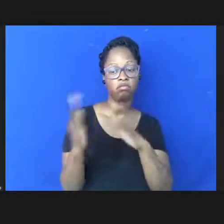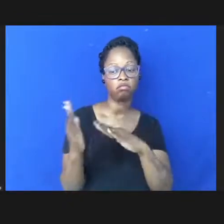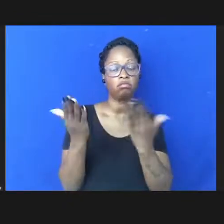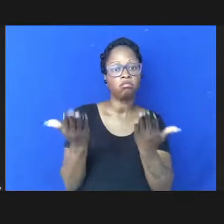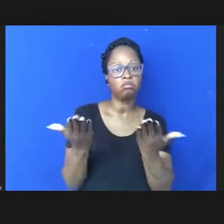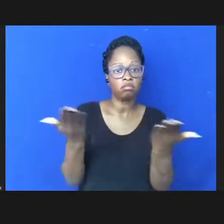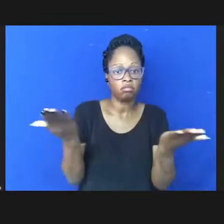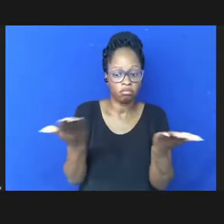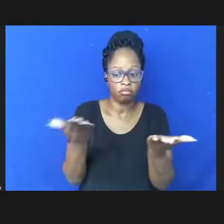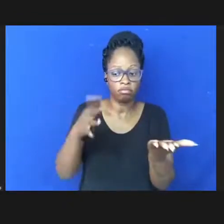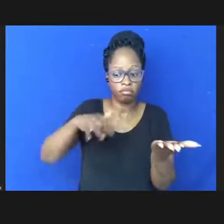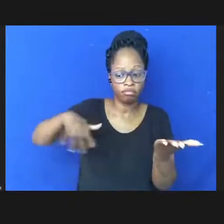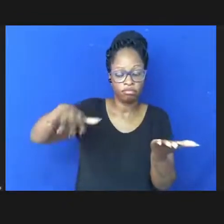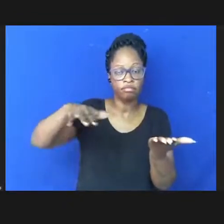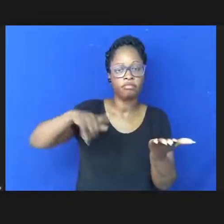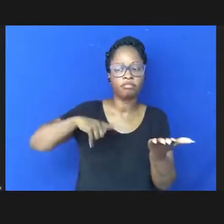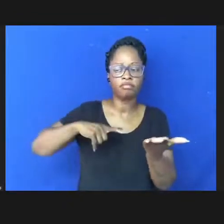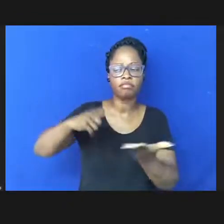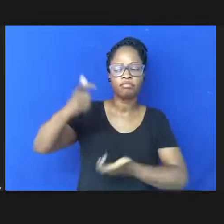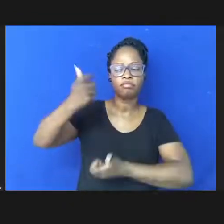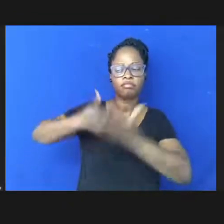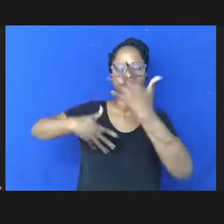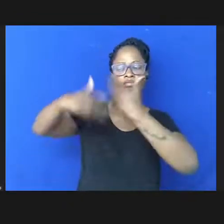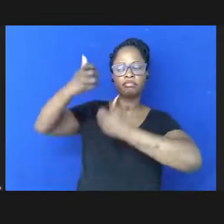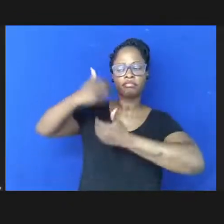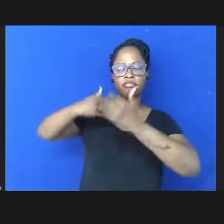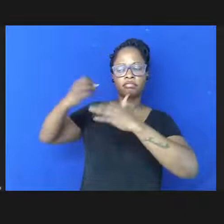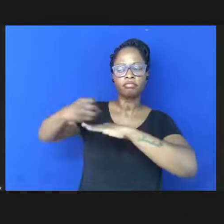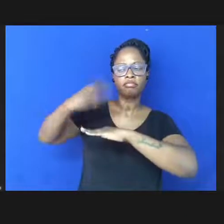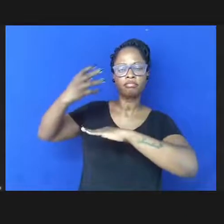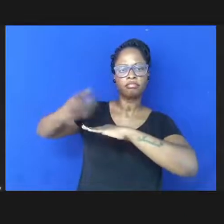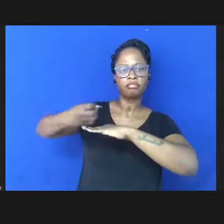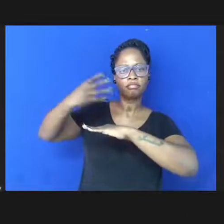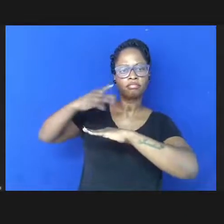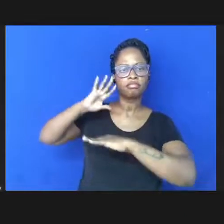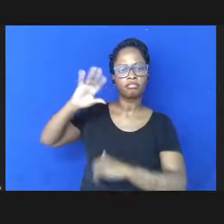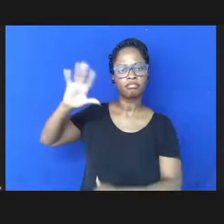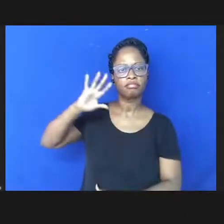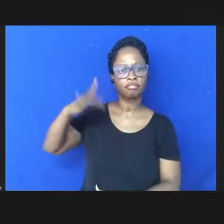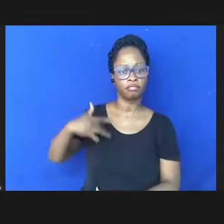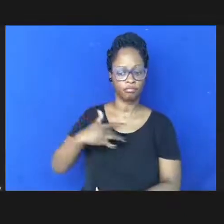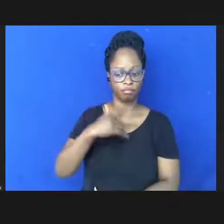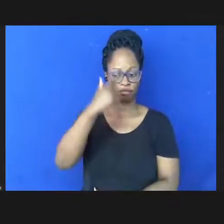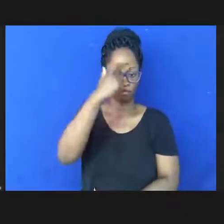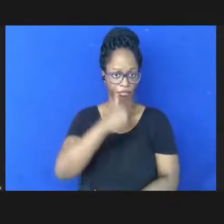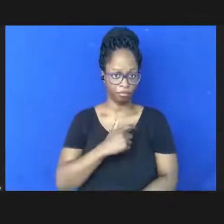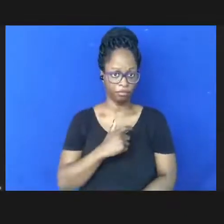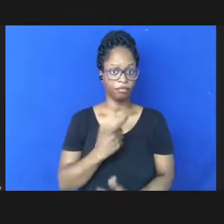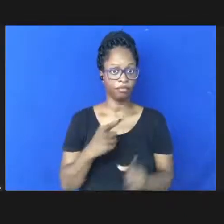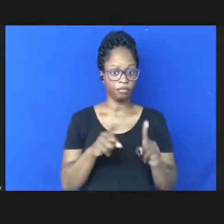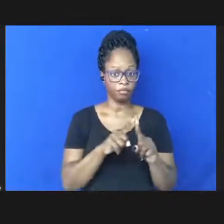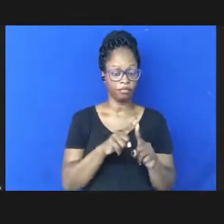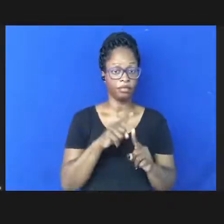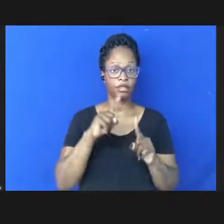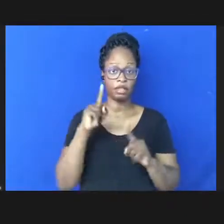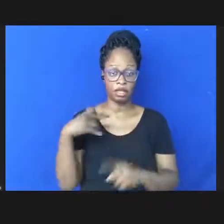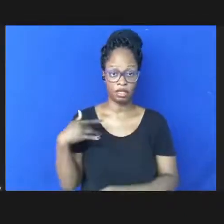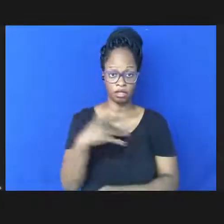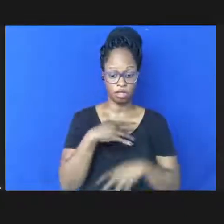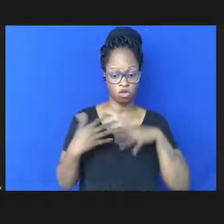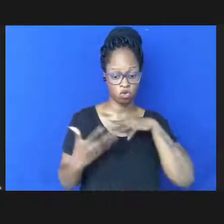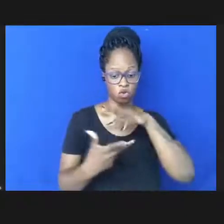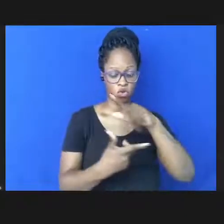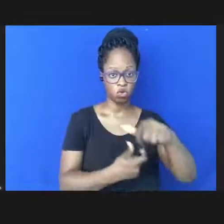âmbito Ferrinho nos traz a reflexão da saúde individual a saúde pública a